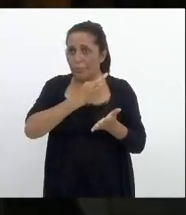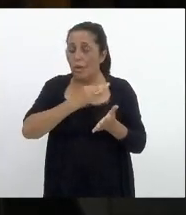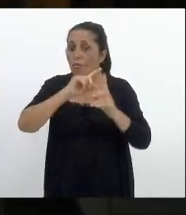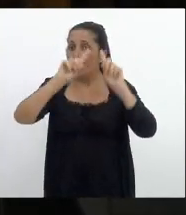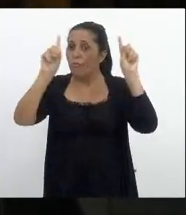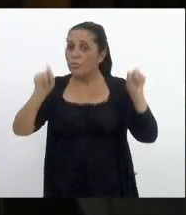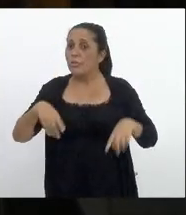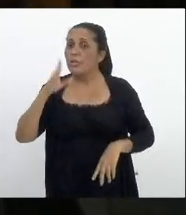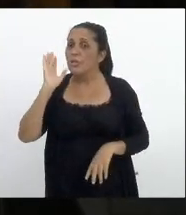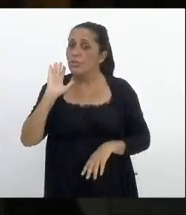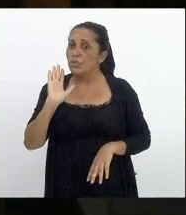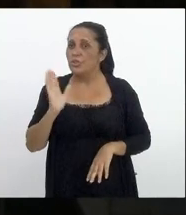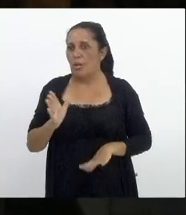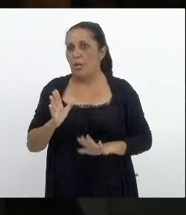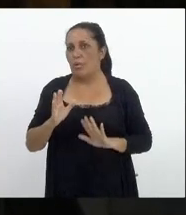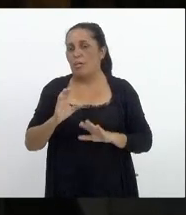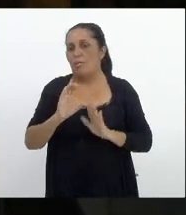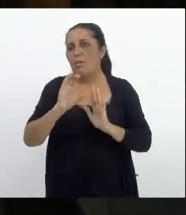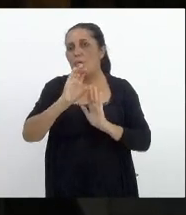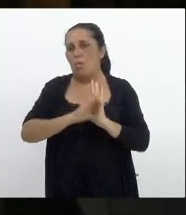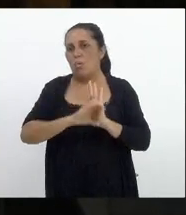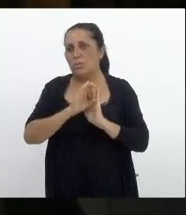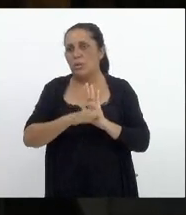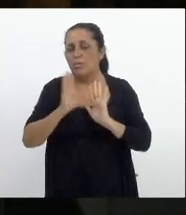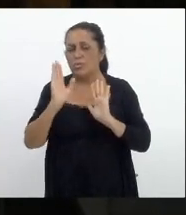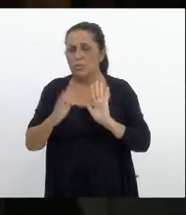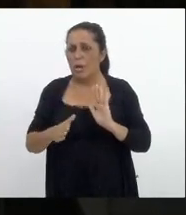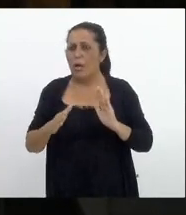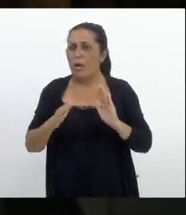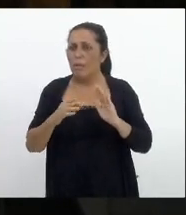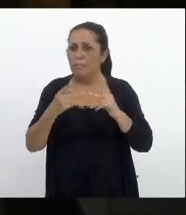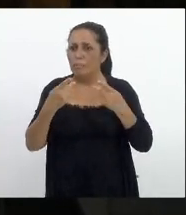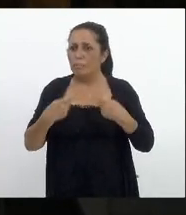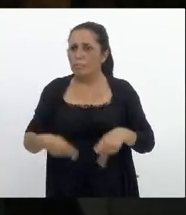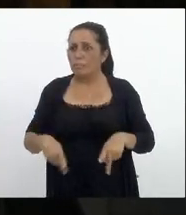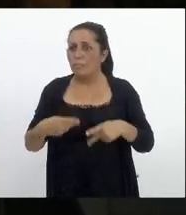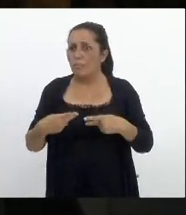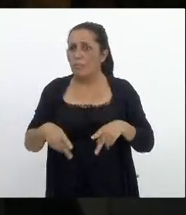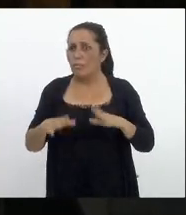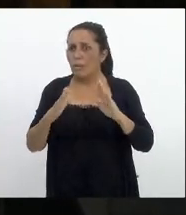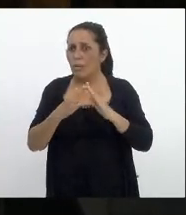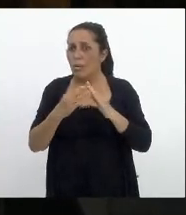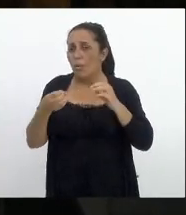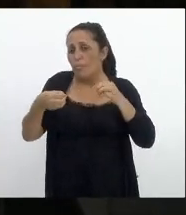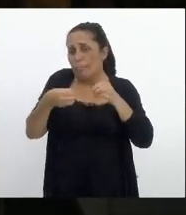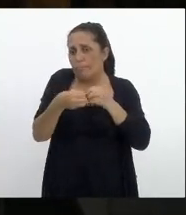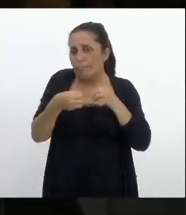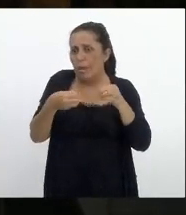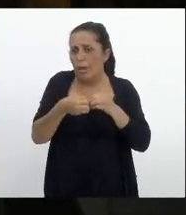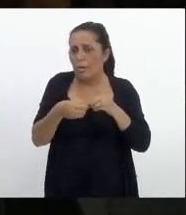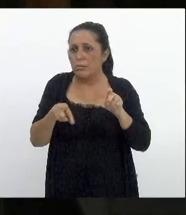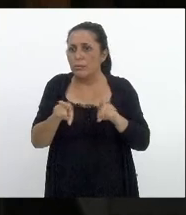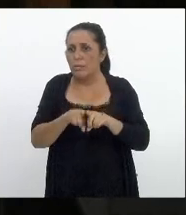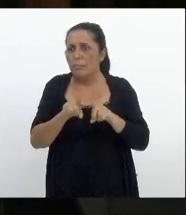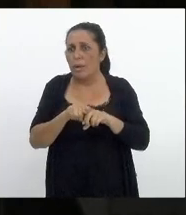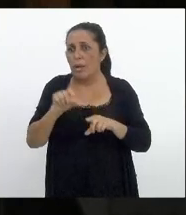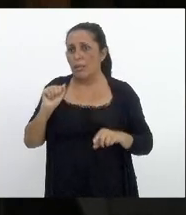concursados e na casa alguns muito perto até da